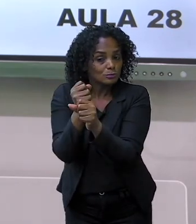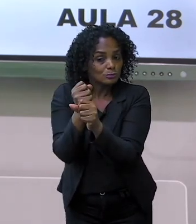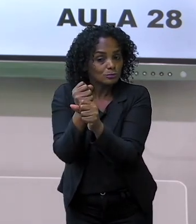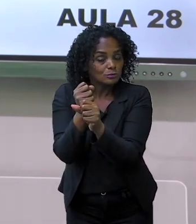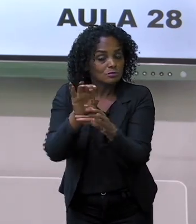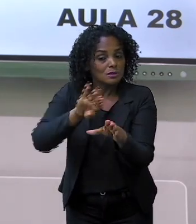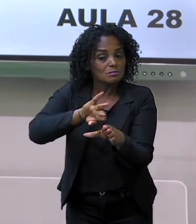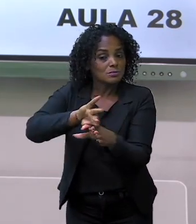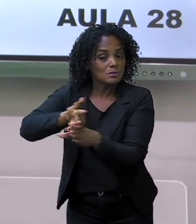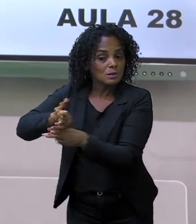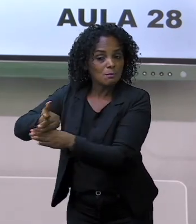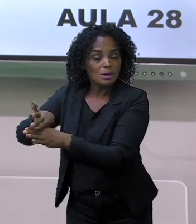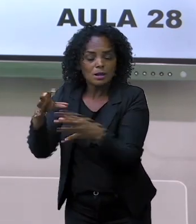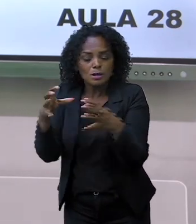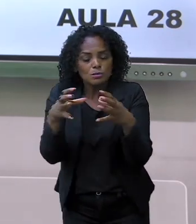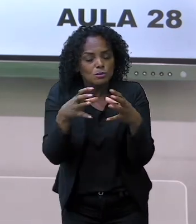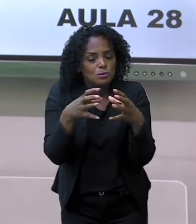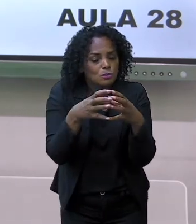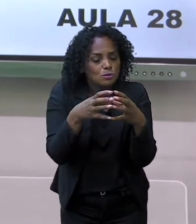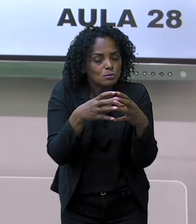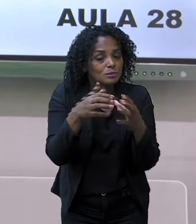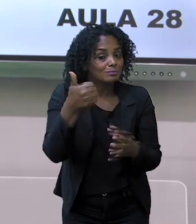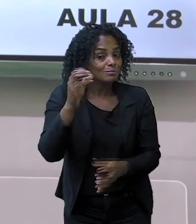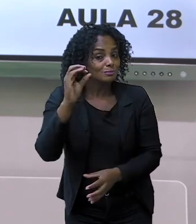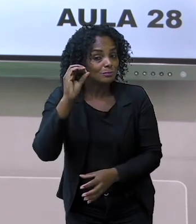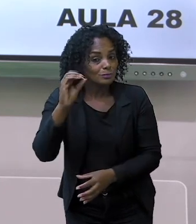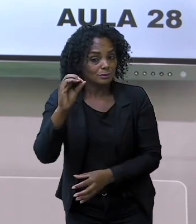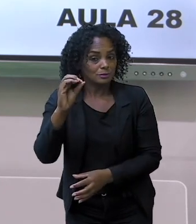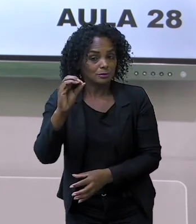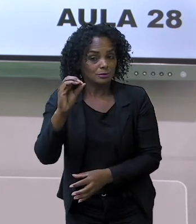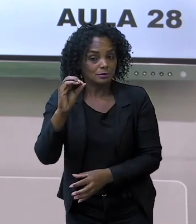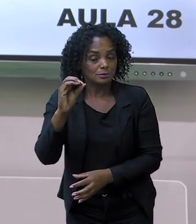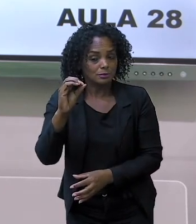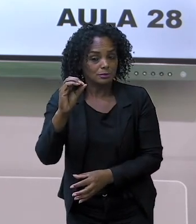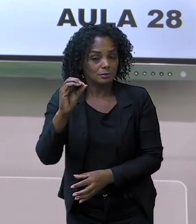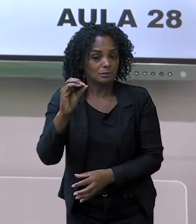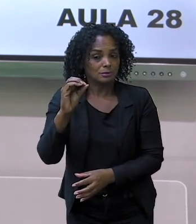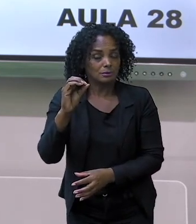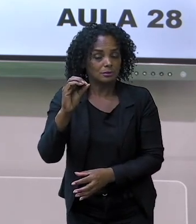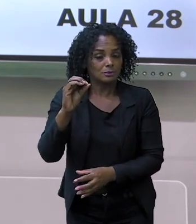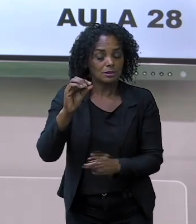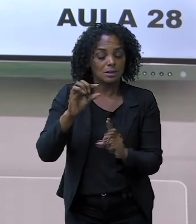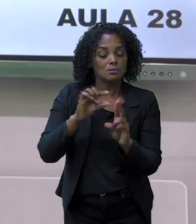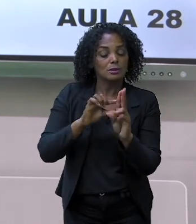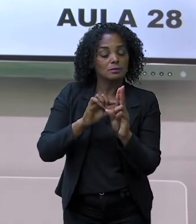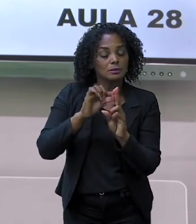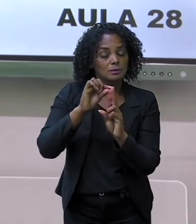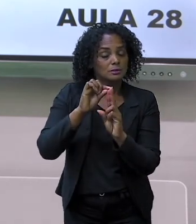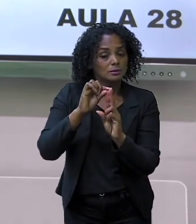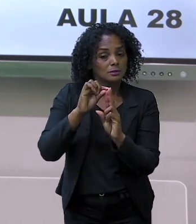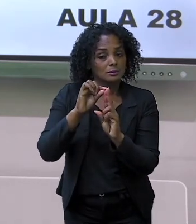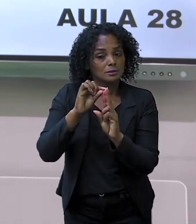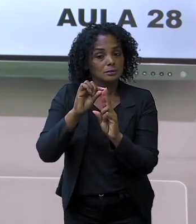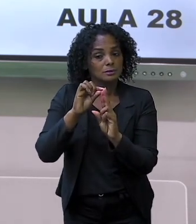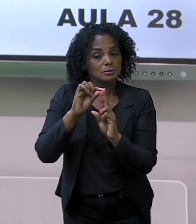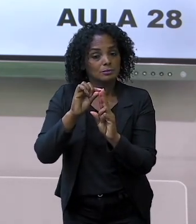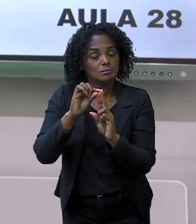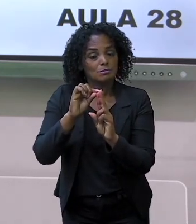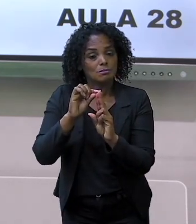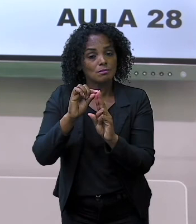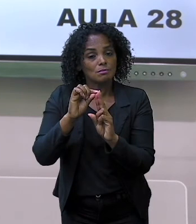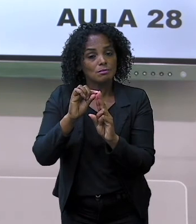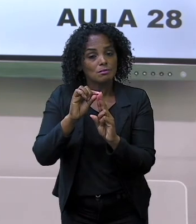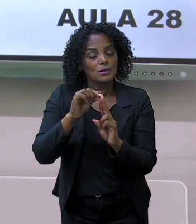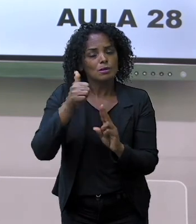tirar o monte de dez, que é uma dezena. Dez é quanto mesmo? Dez. Você vai